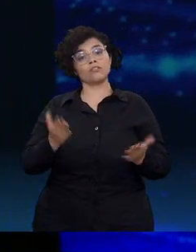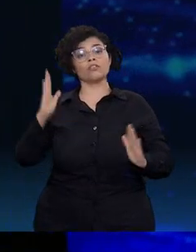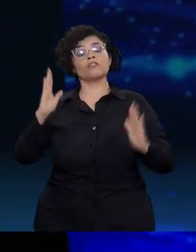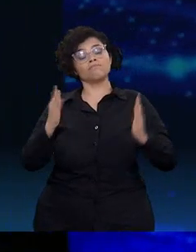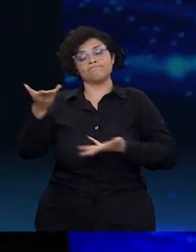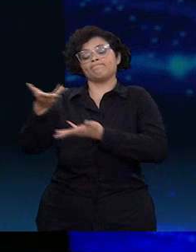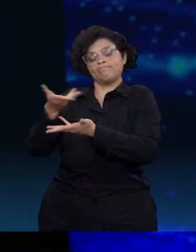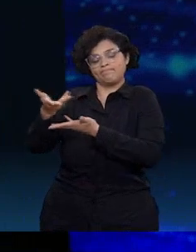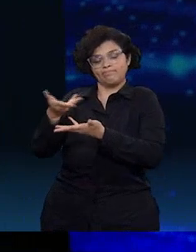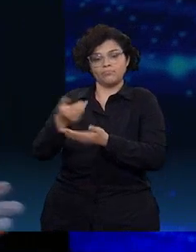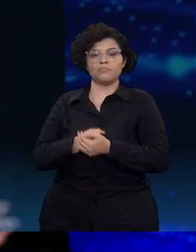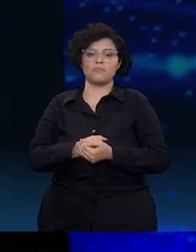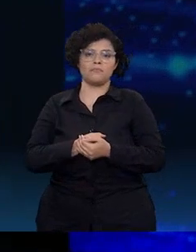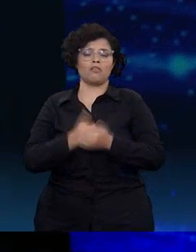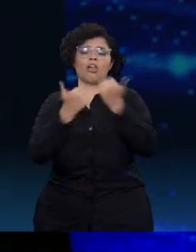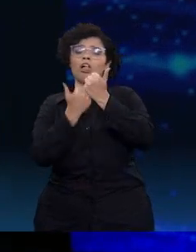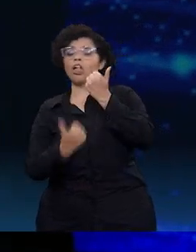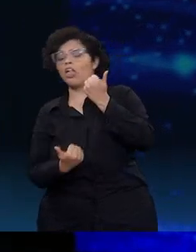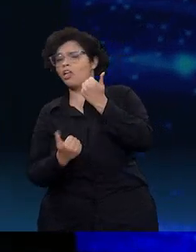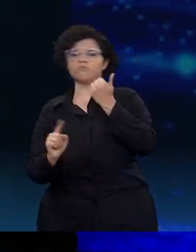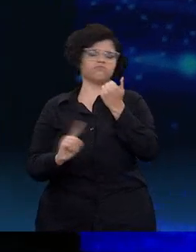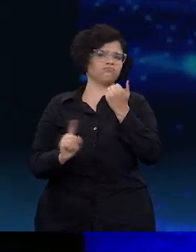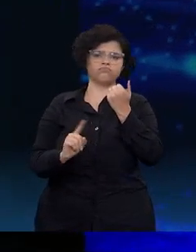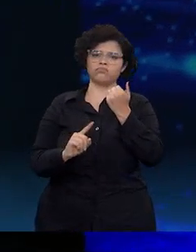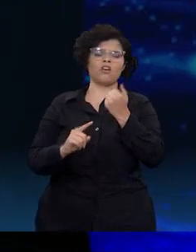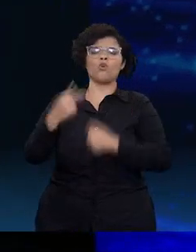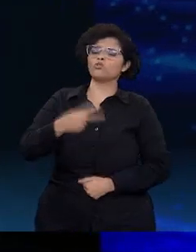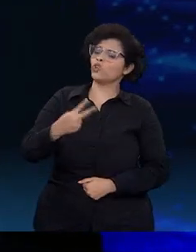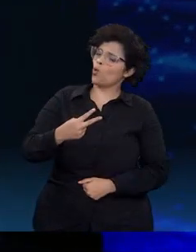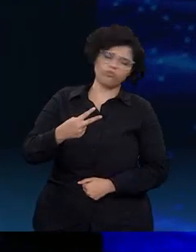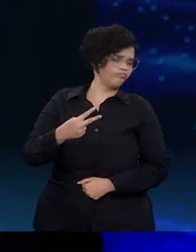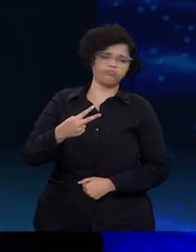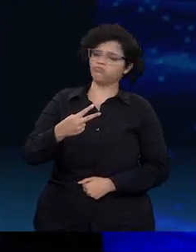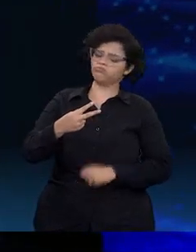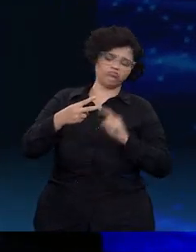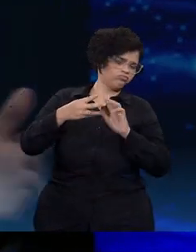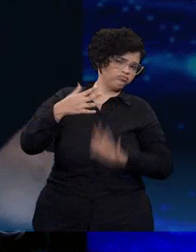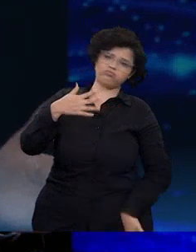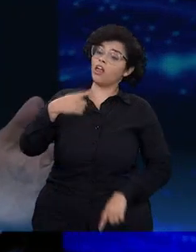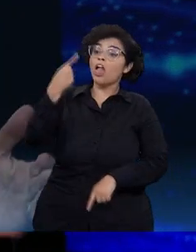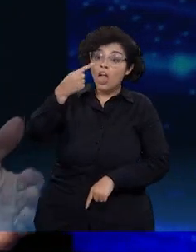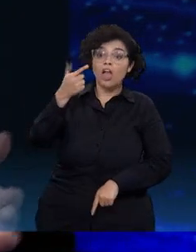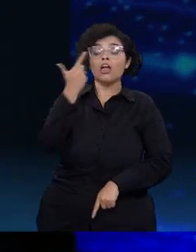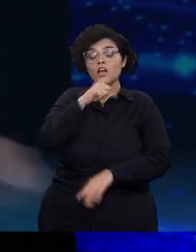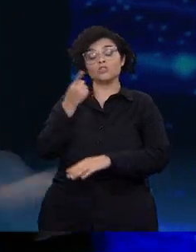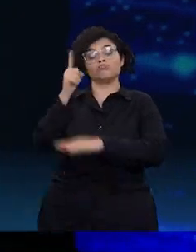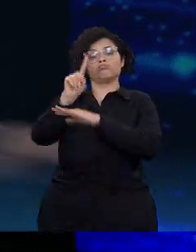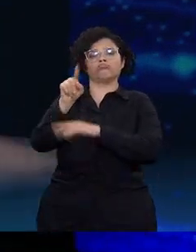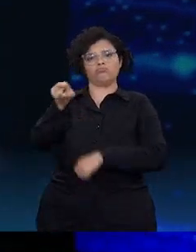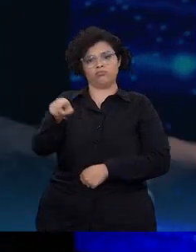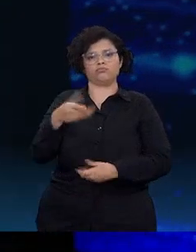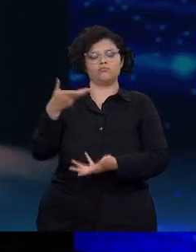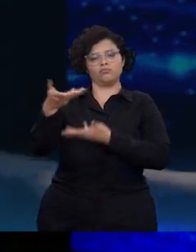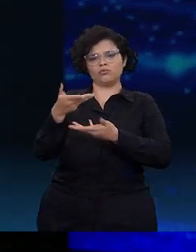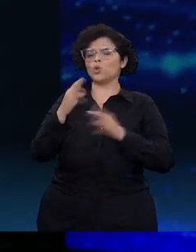relaciona. O suplente não vale, os que ficaram em segundo lugar não vale. É exatamente com as pessoas que foram eleitas. Isso vale para